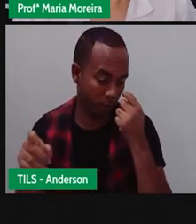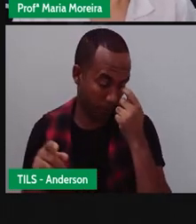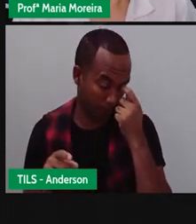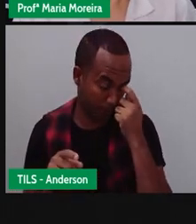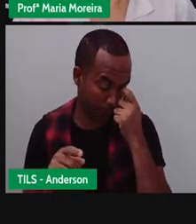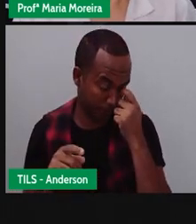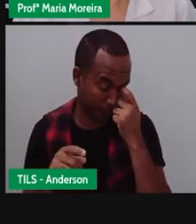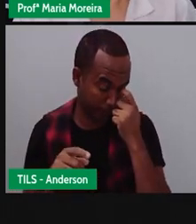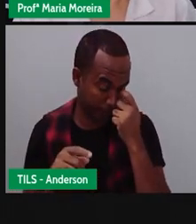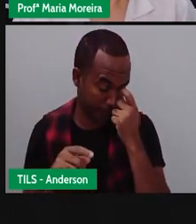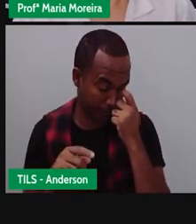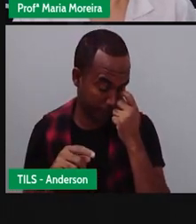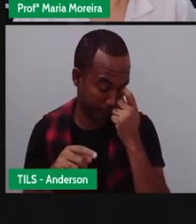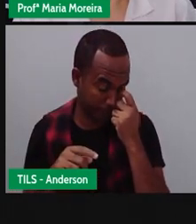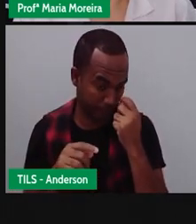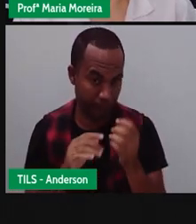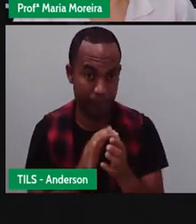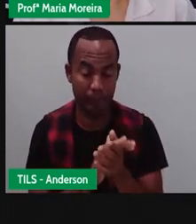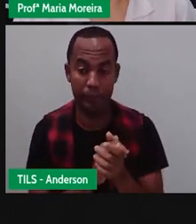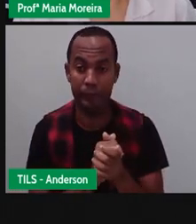Agora temos o quê? Um